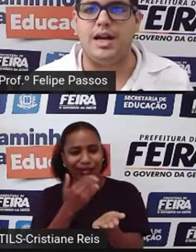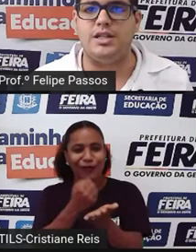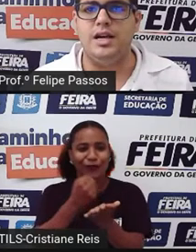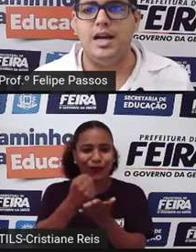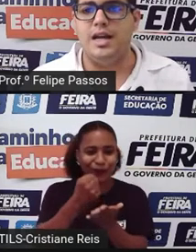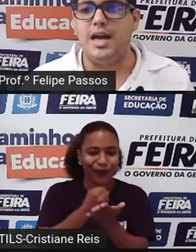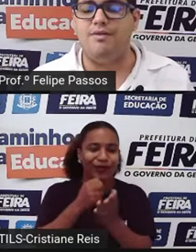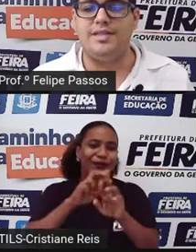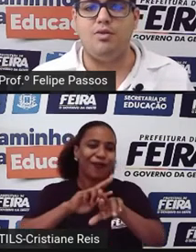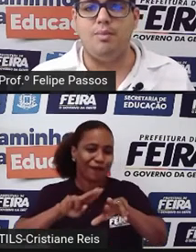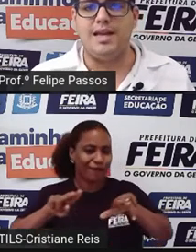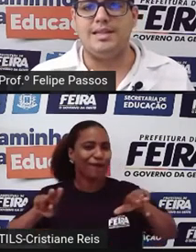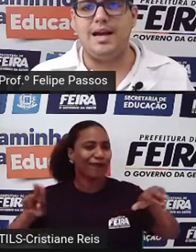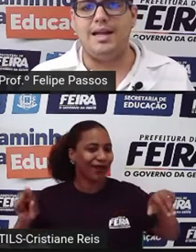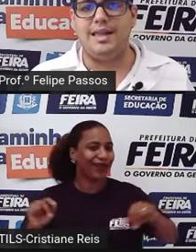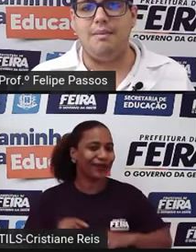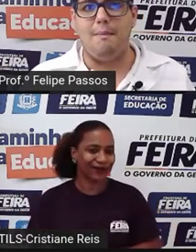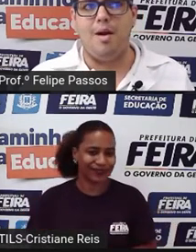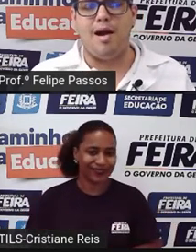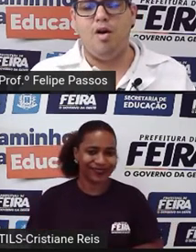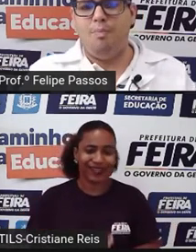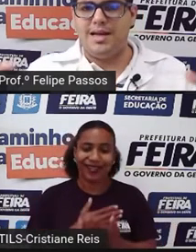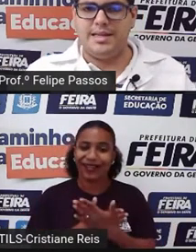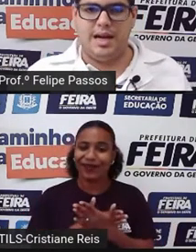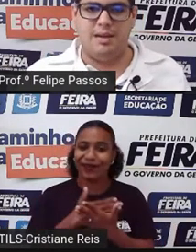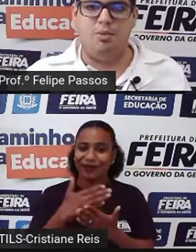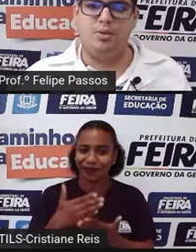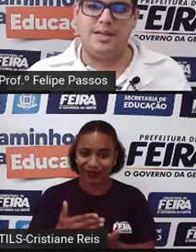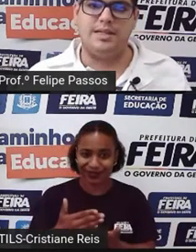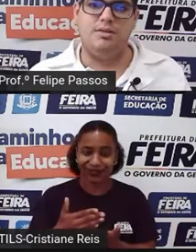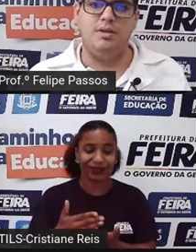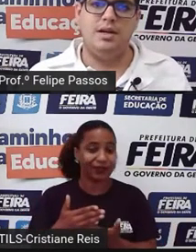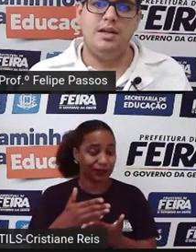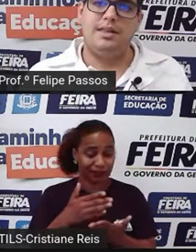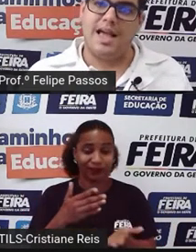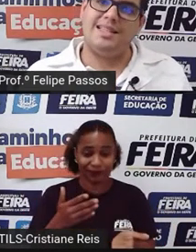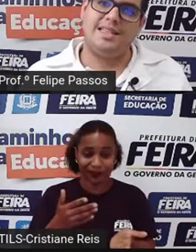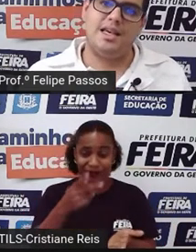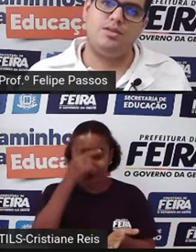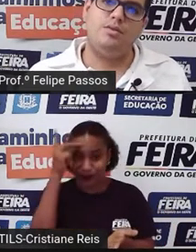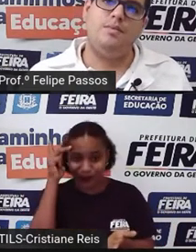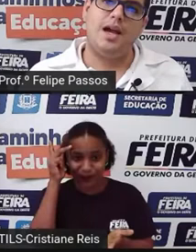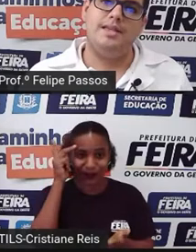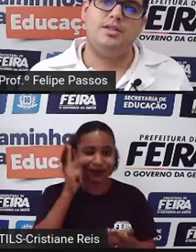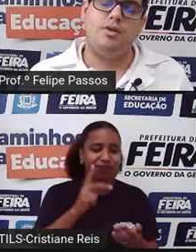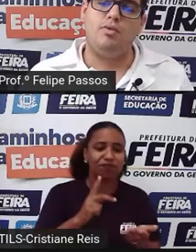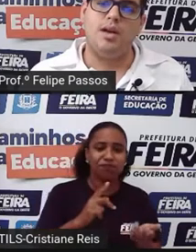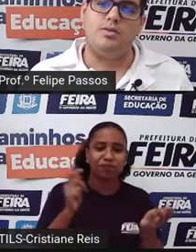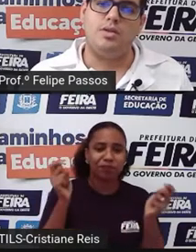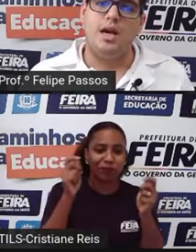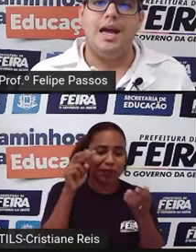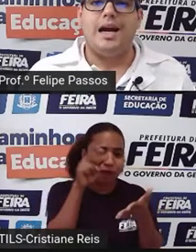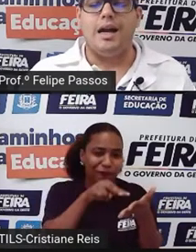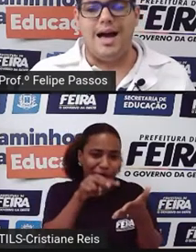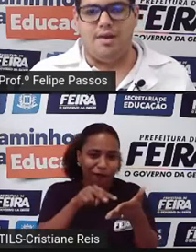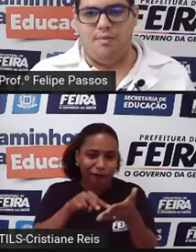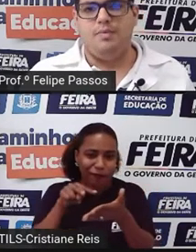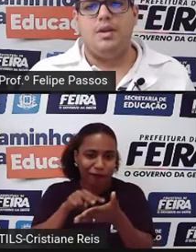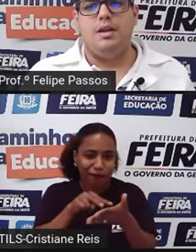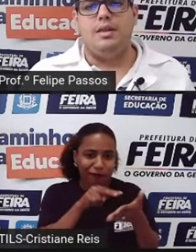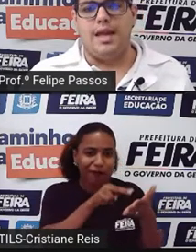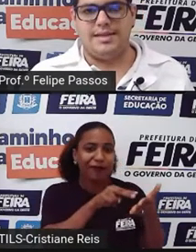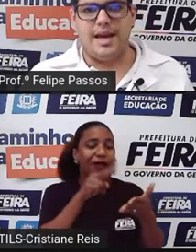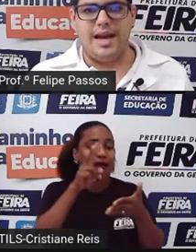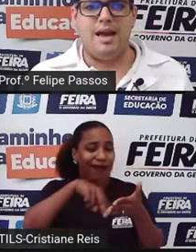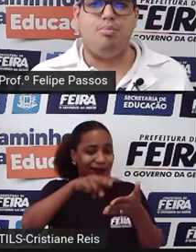quantidade. E aí você começa a ter uma maior parcela da população ter acesso a esses documentos. Claro,